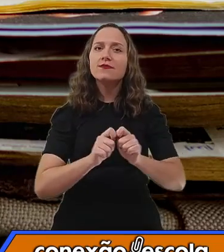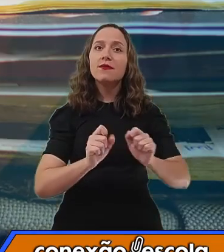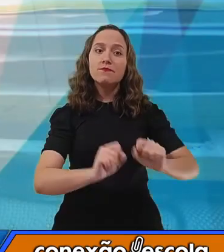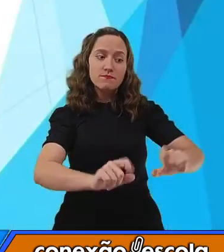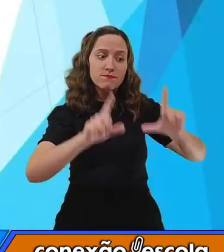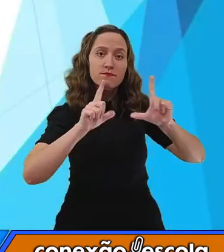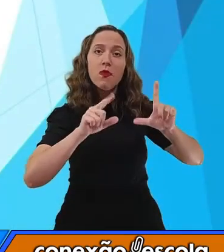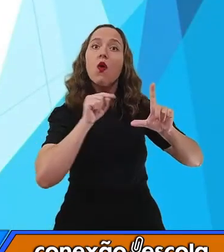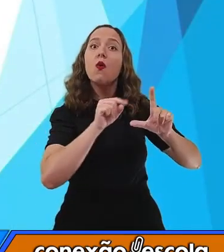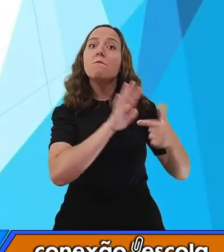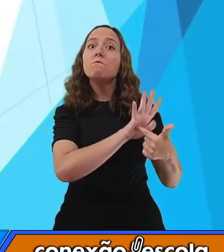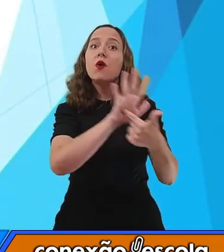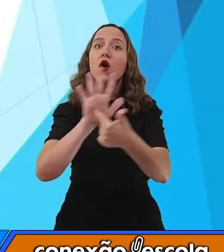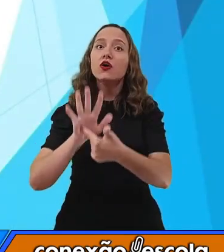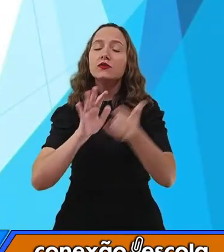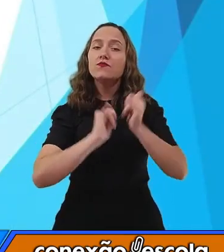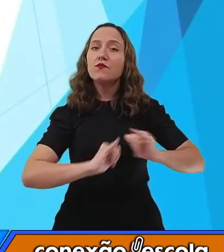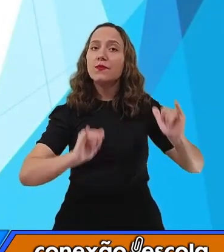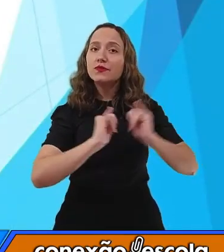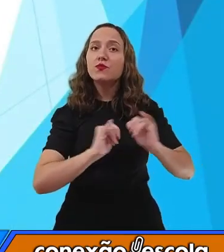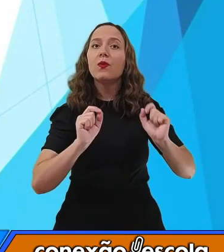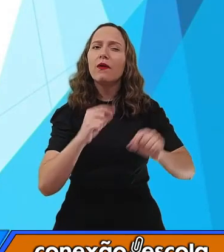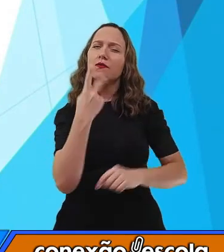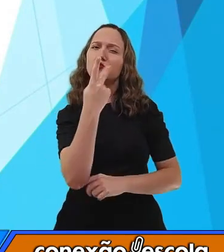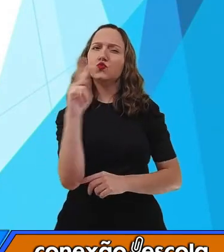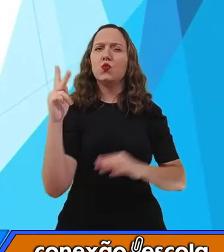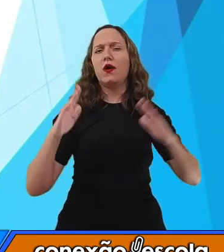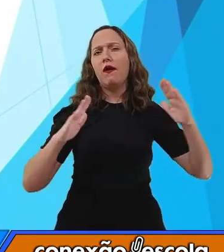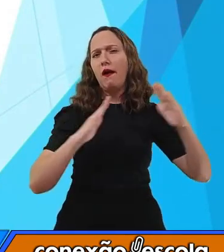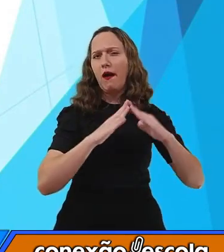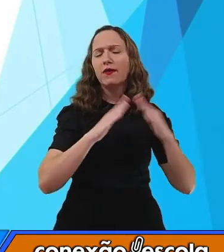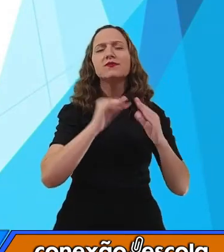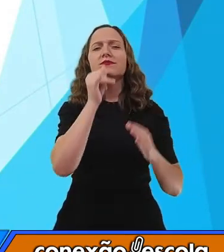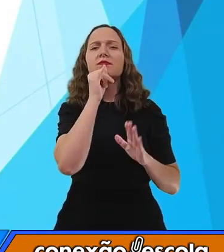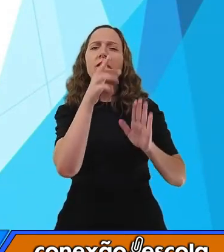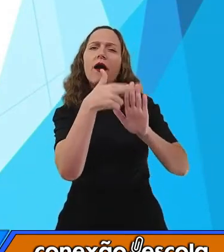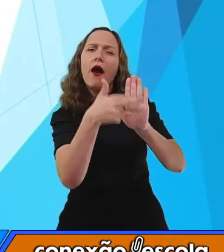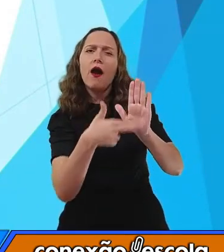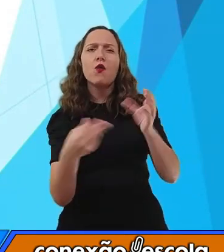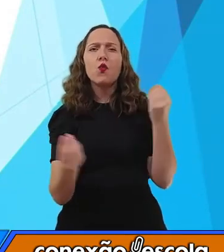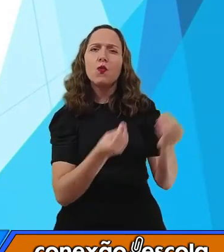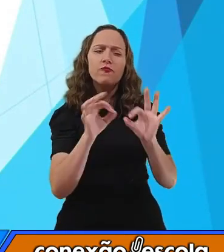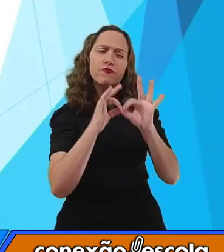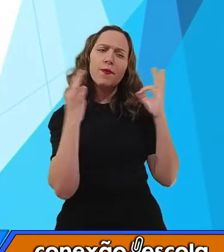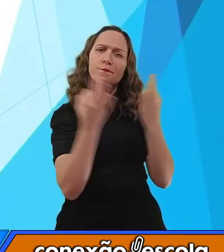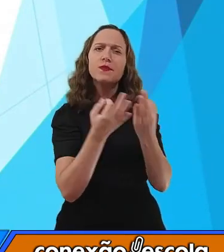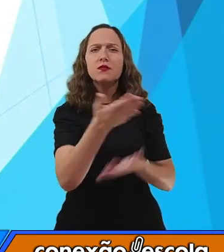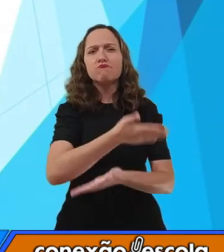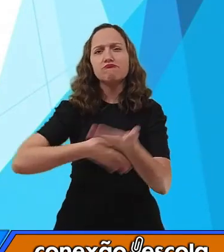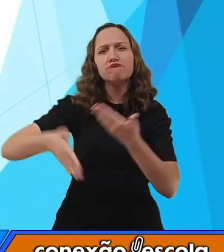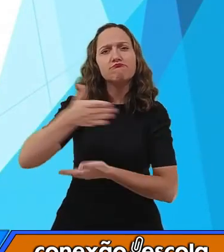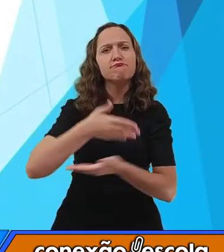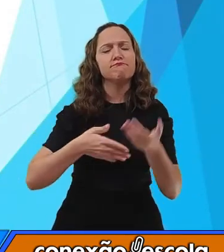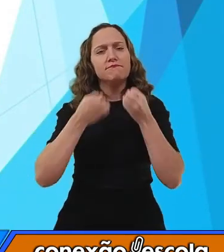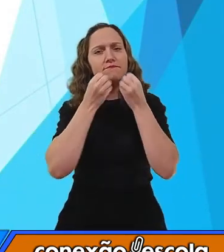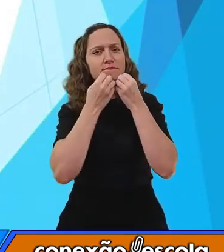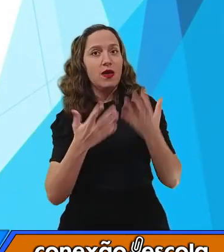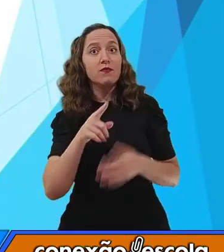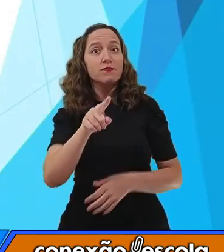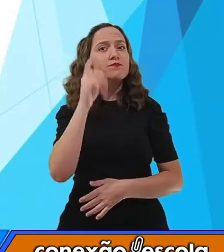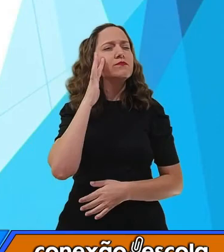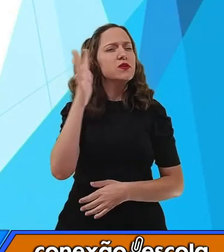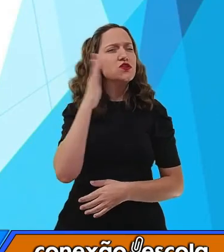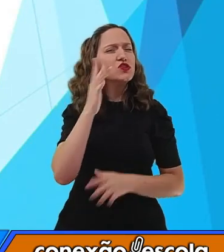sinalização, que possa ser usada em sua casa, como regras de boa convivência no seu meio familiar. Pense em